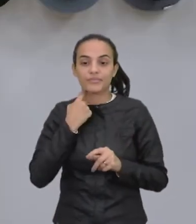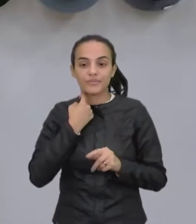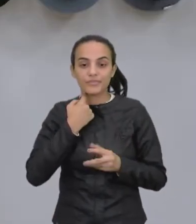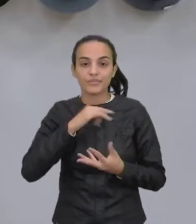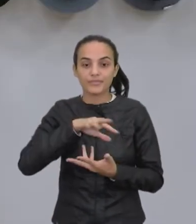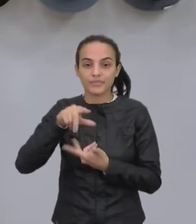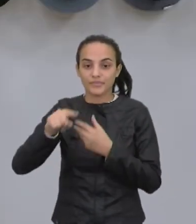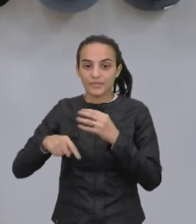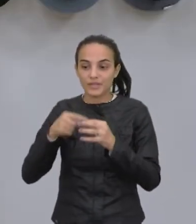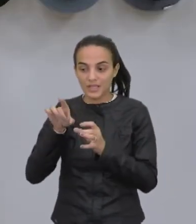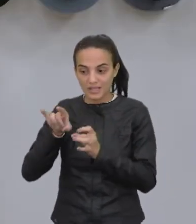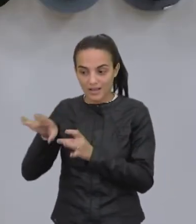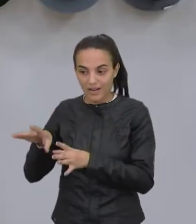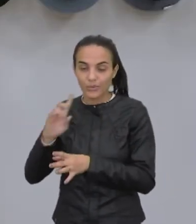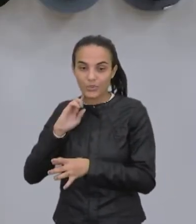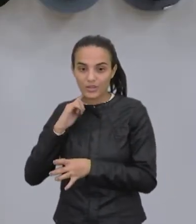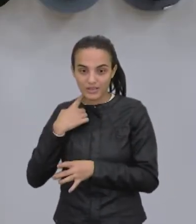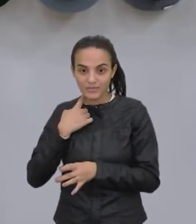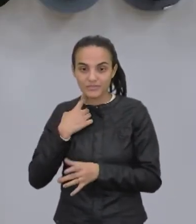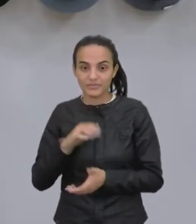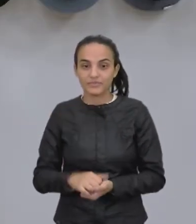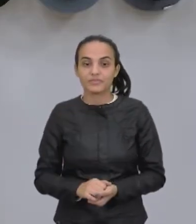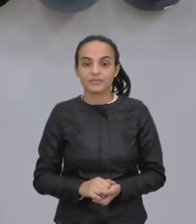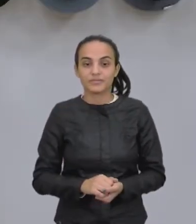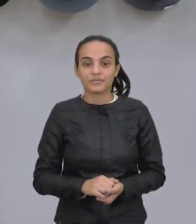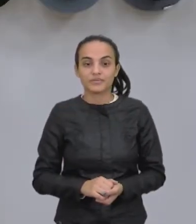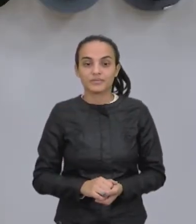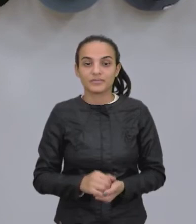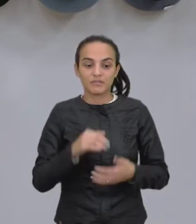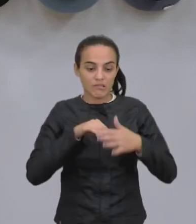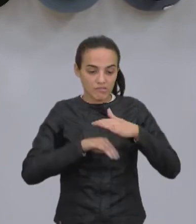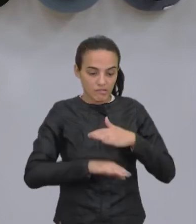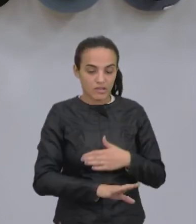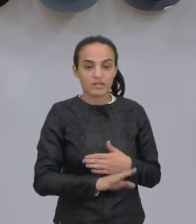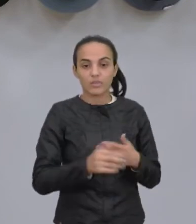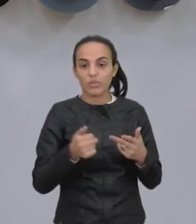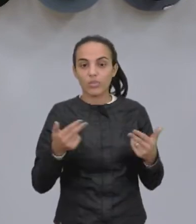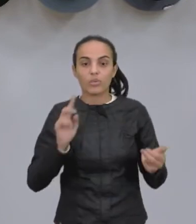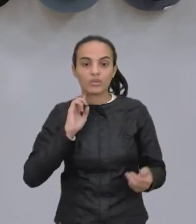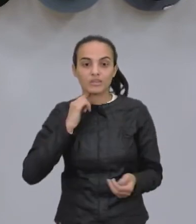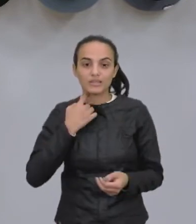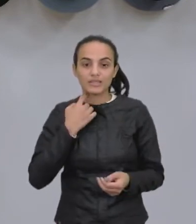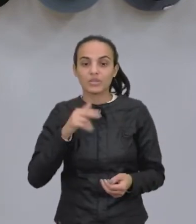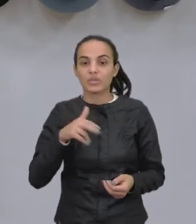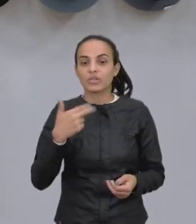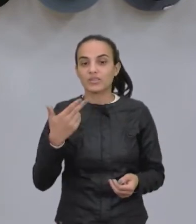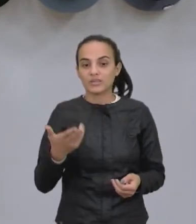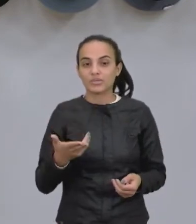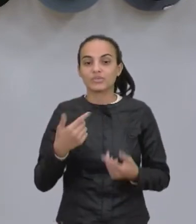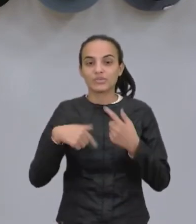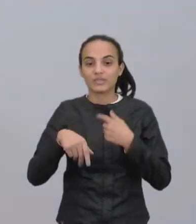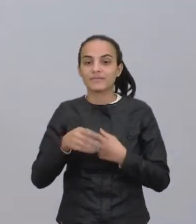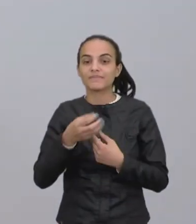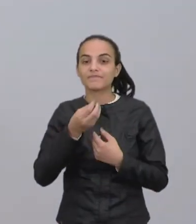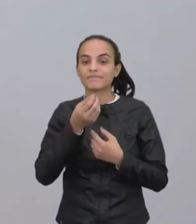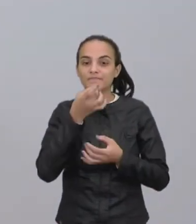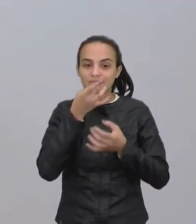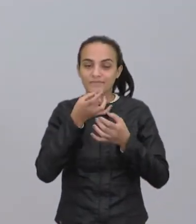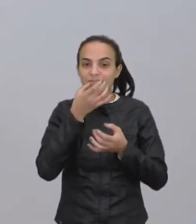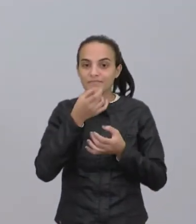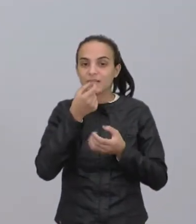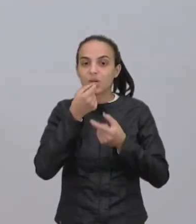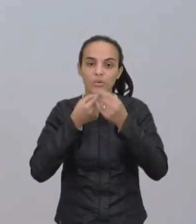descarta no lixo, né, que ele vai ser levado aí pra um aterro, um lixão, ou quando a gente ingere, porque ele é